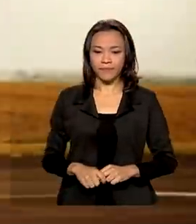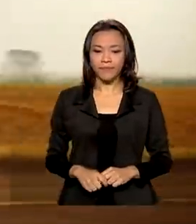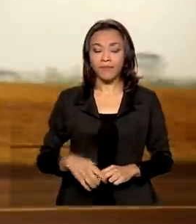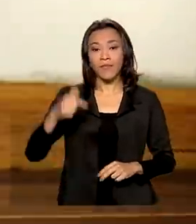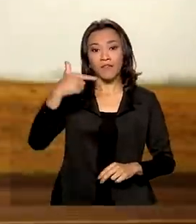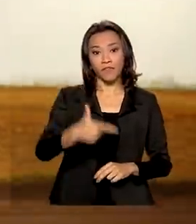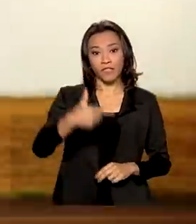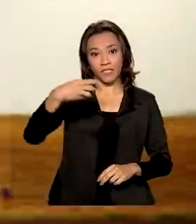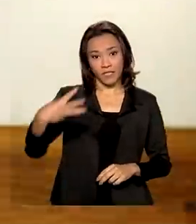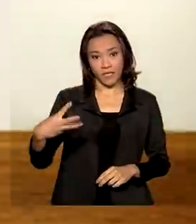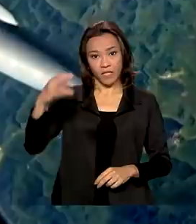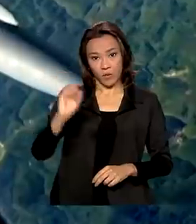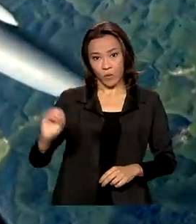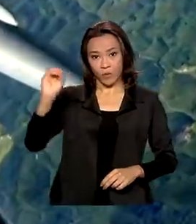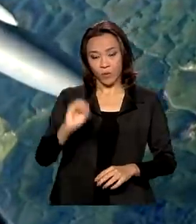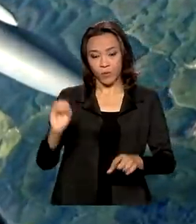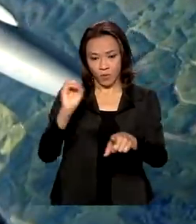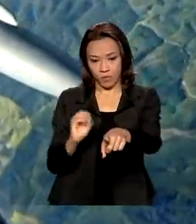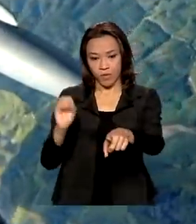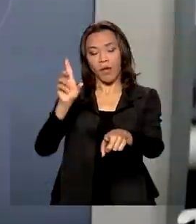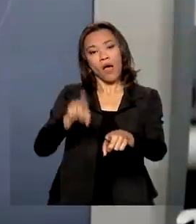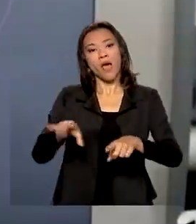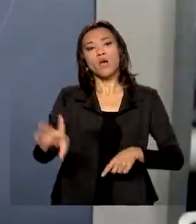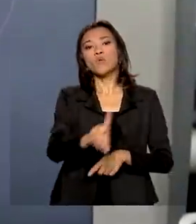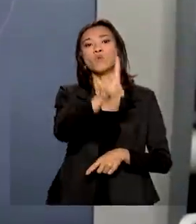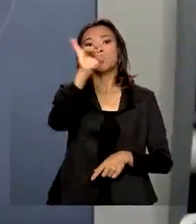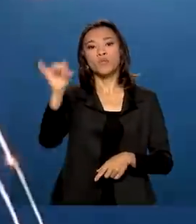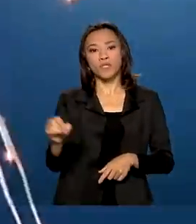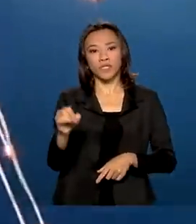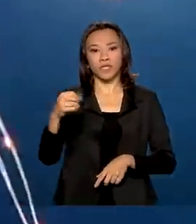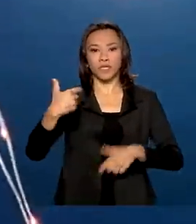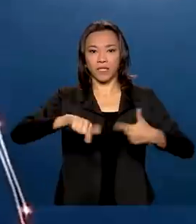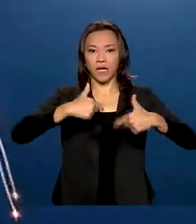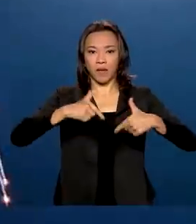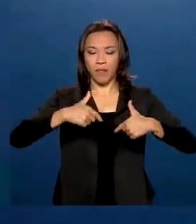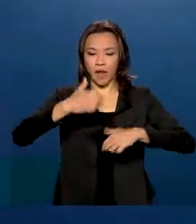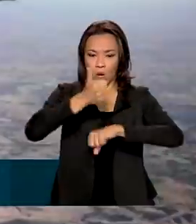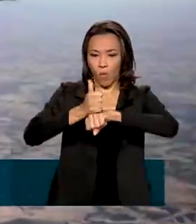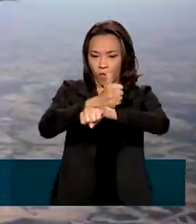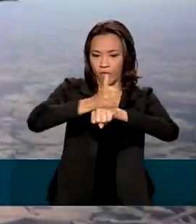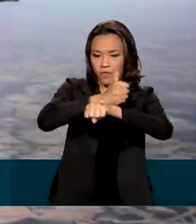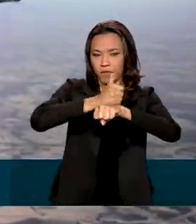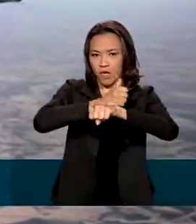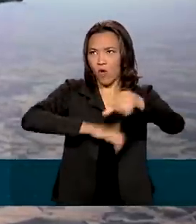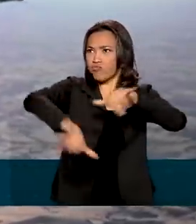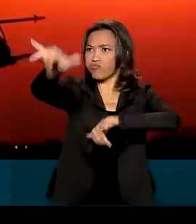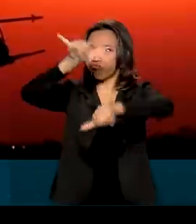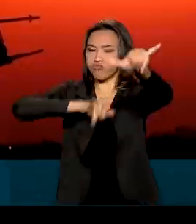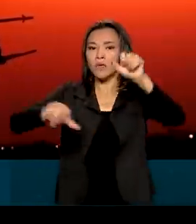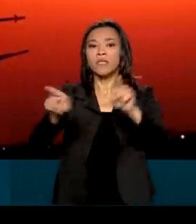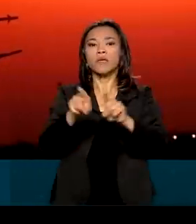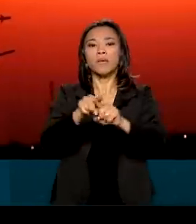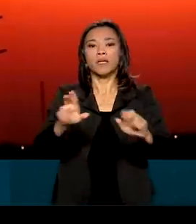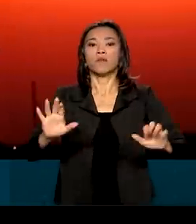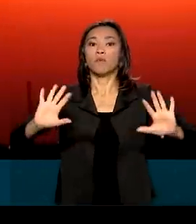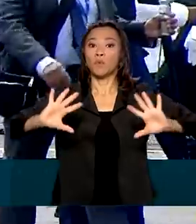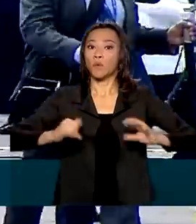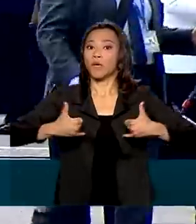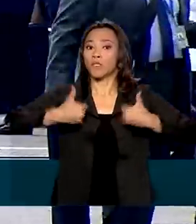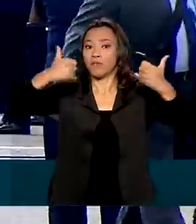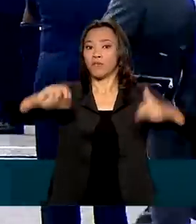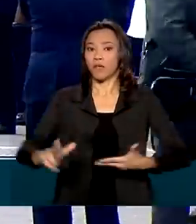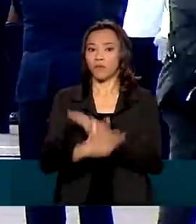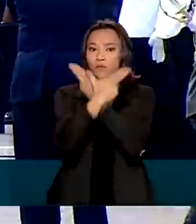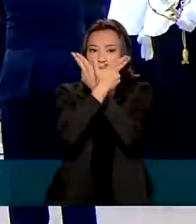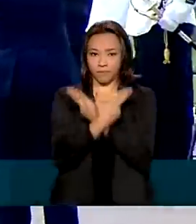23 de outubro, data que marca o dia do aviador e o dia da Força Aérea Brasileira, e que foi celebrada em